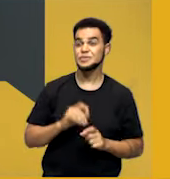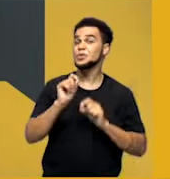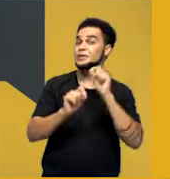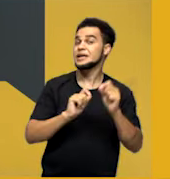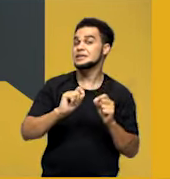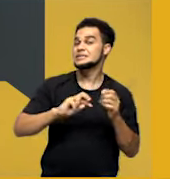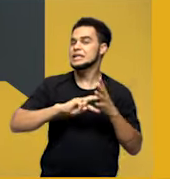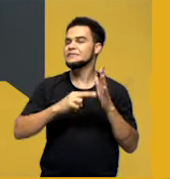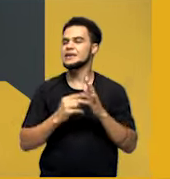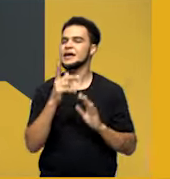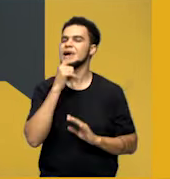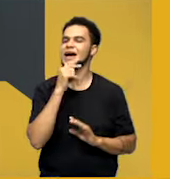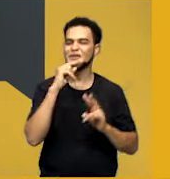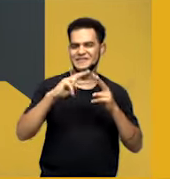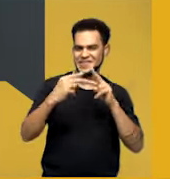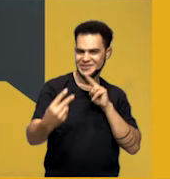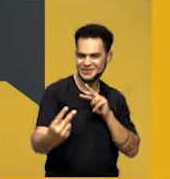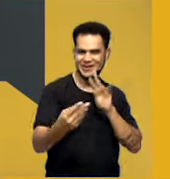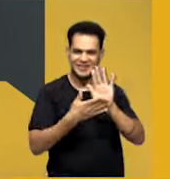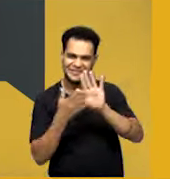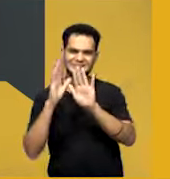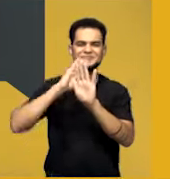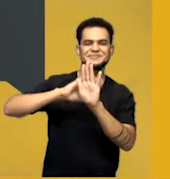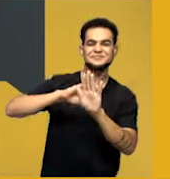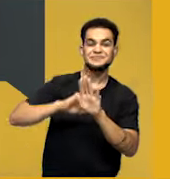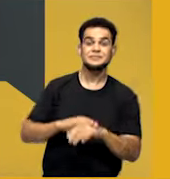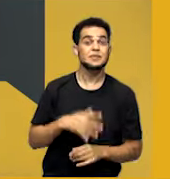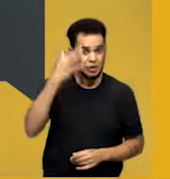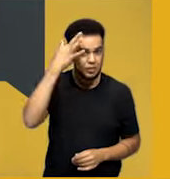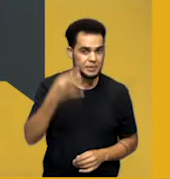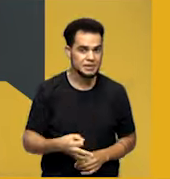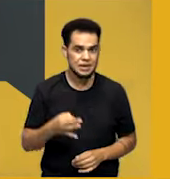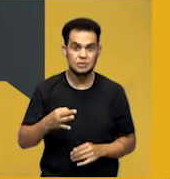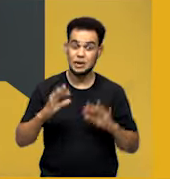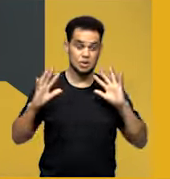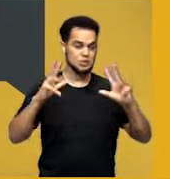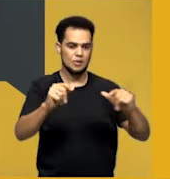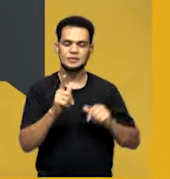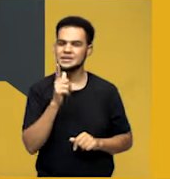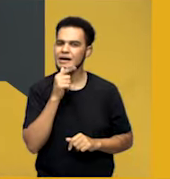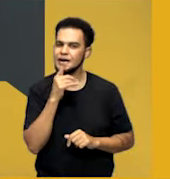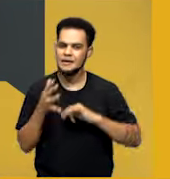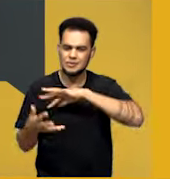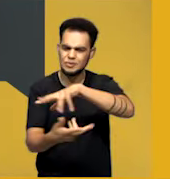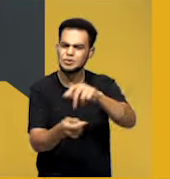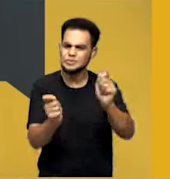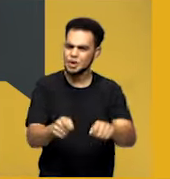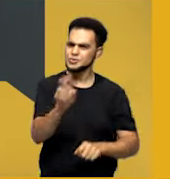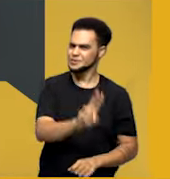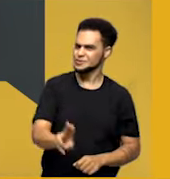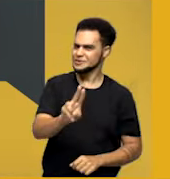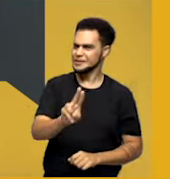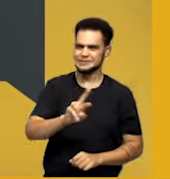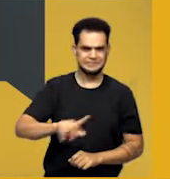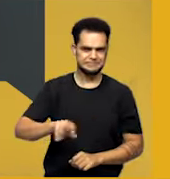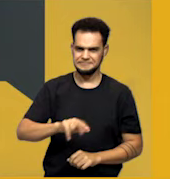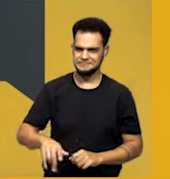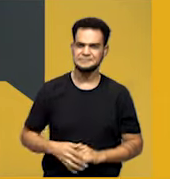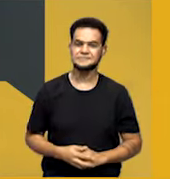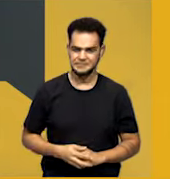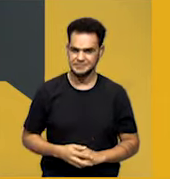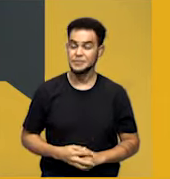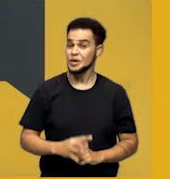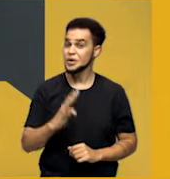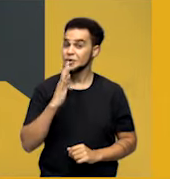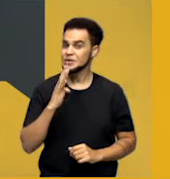água virtual. Nós entendemos que nem toda a água do planeta está disponível para o nosso consumo, conhecemos maneiras